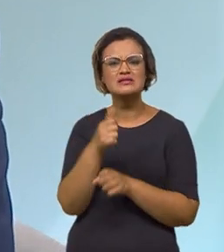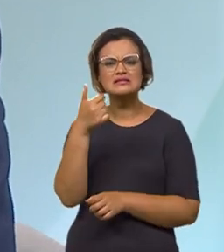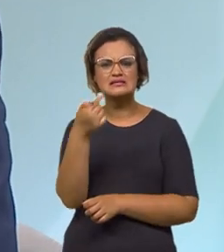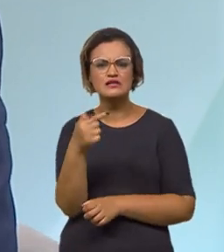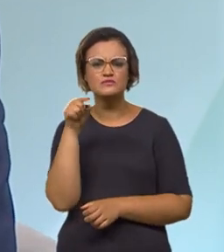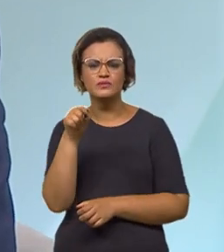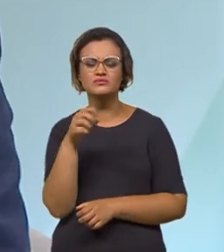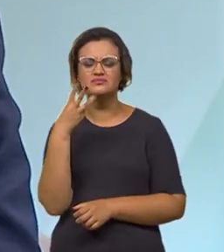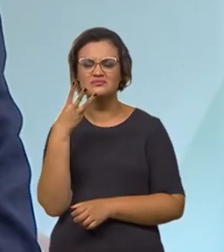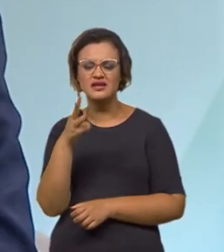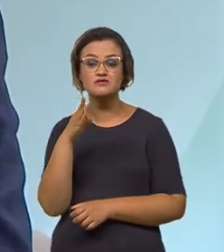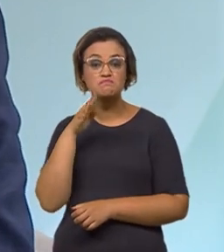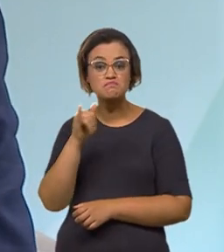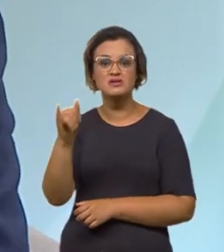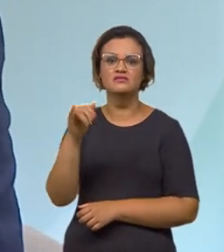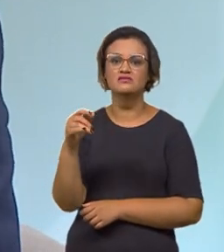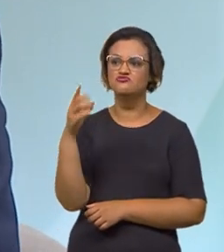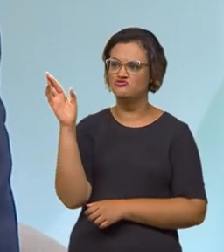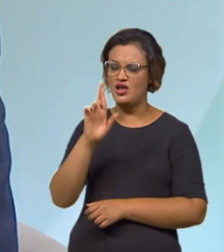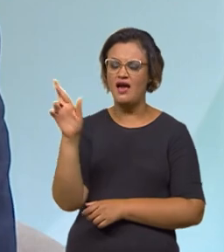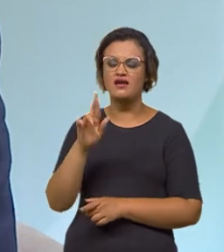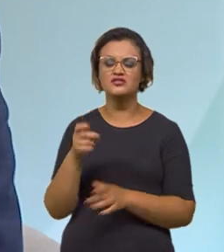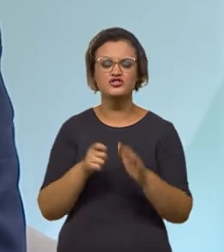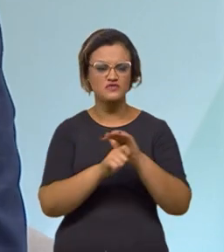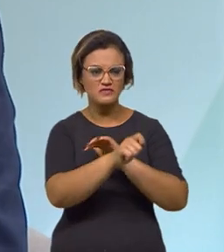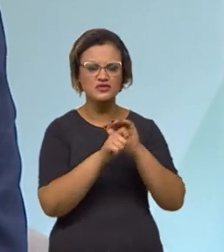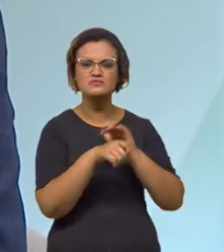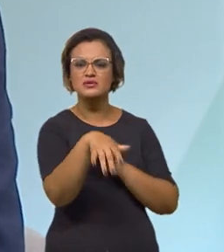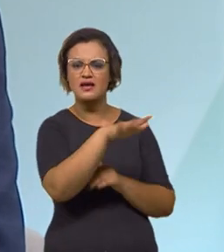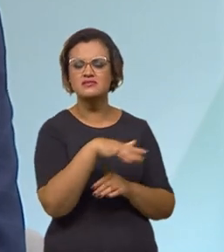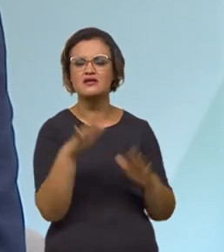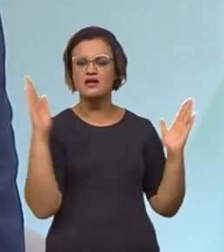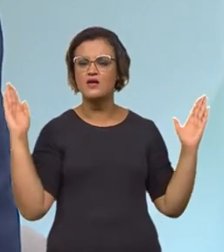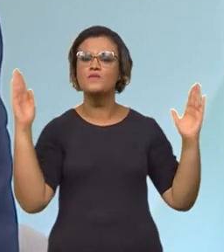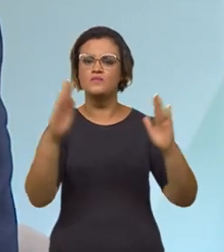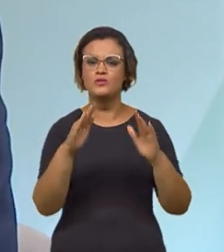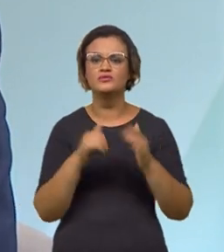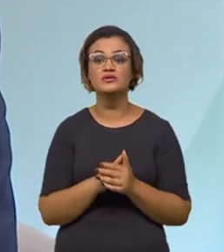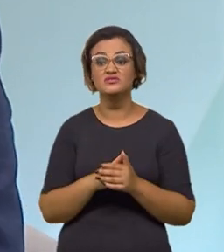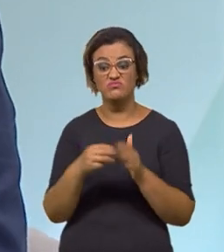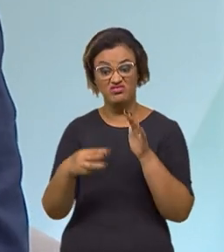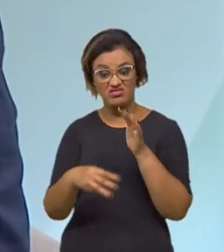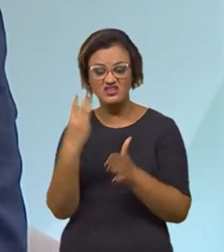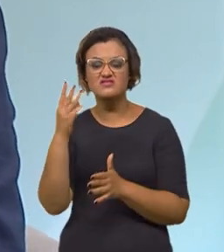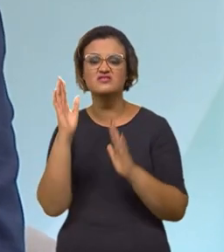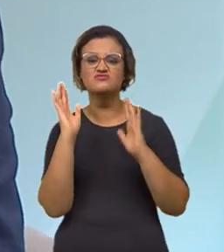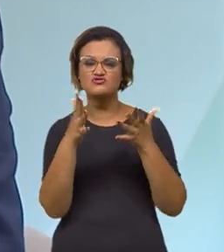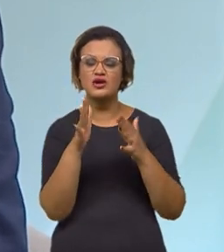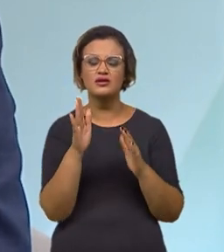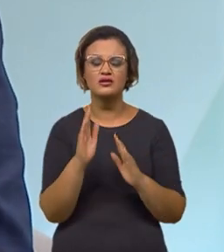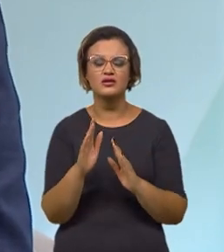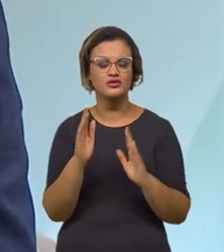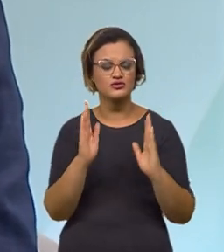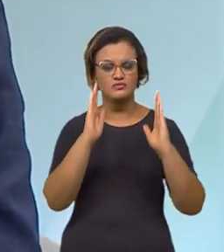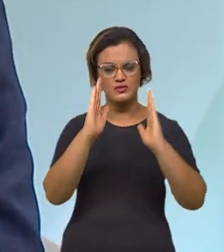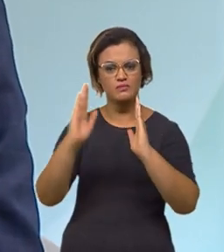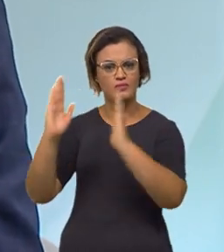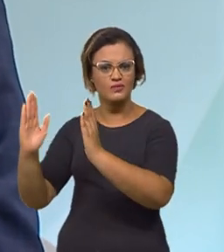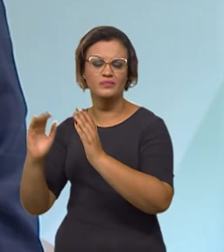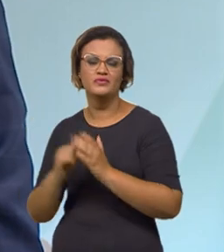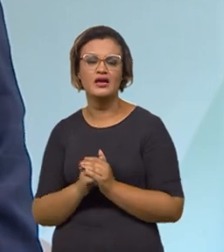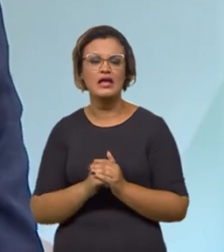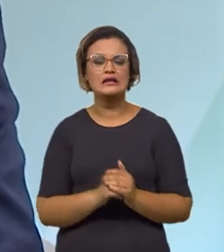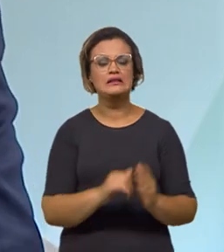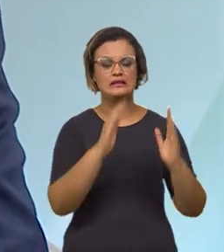reais de investimentos nesses 15 aeroportos. E a gente, novamente, vem, então, pela terceira vez com o modelo de blocos. Então, o aeroporto, a gente tem o